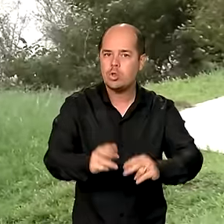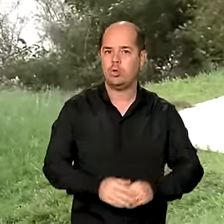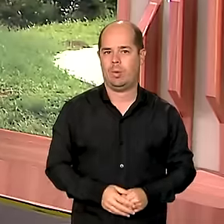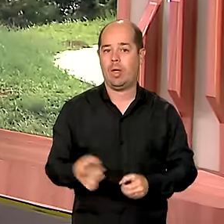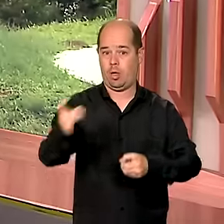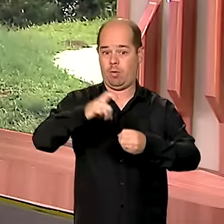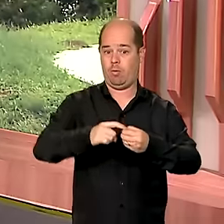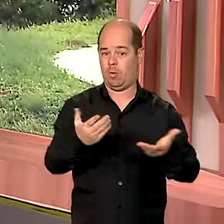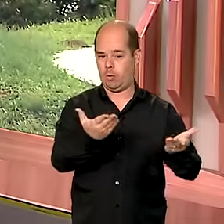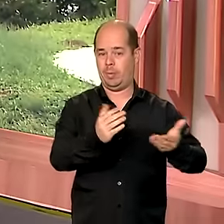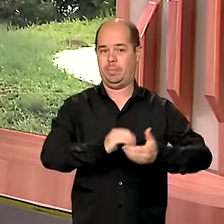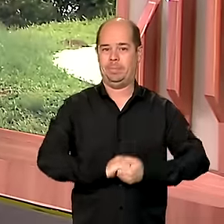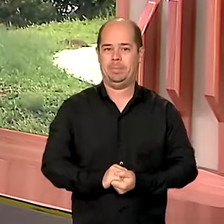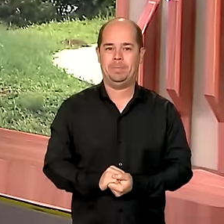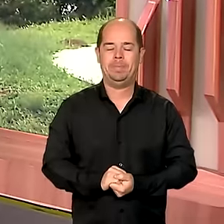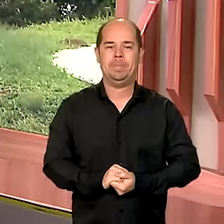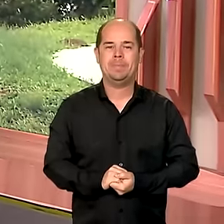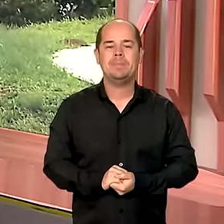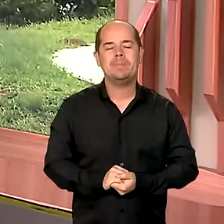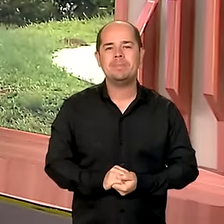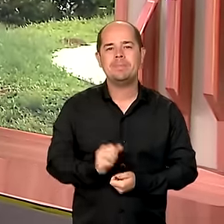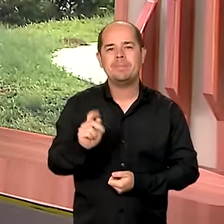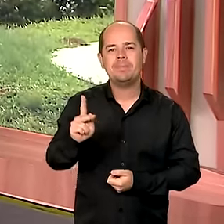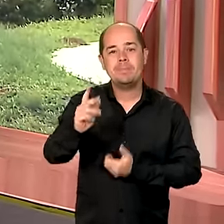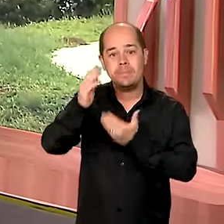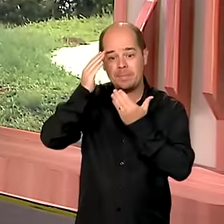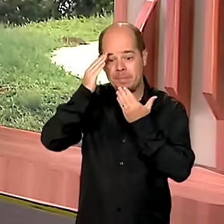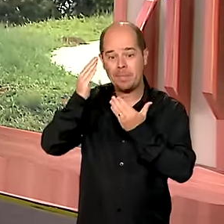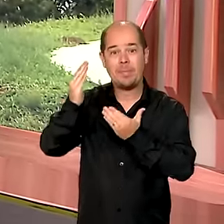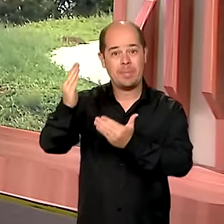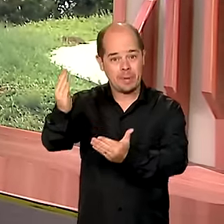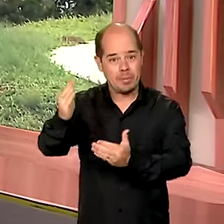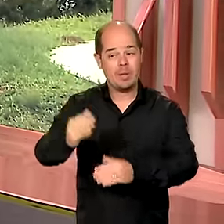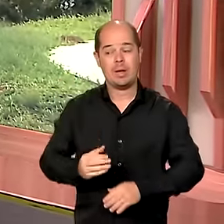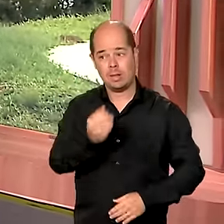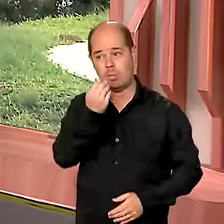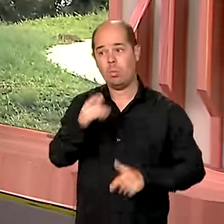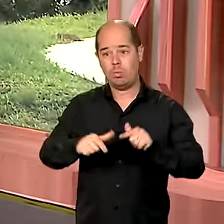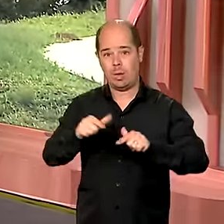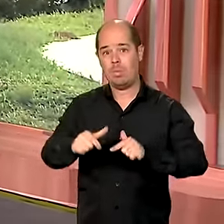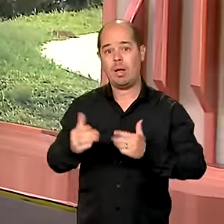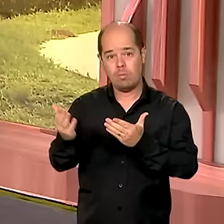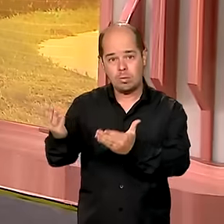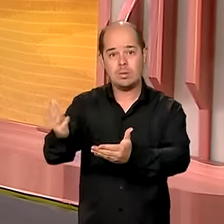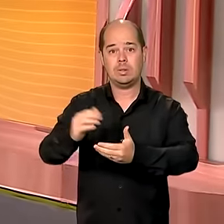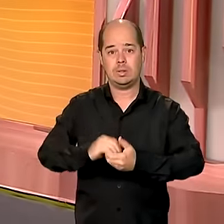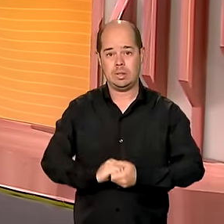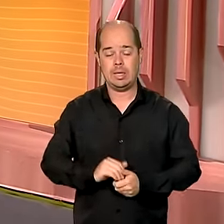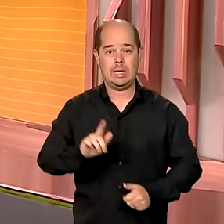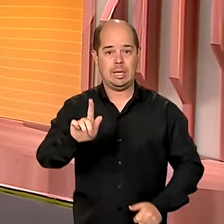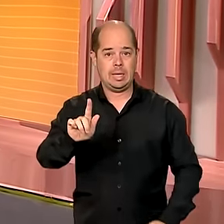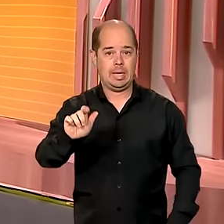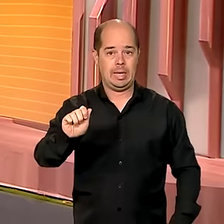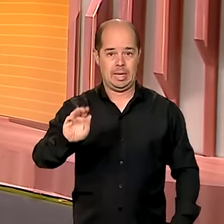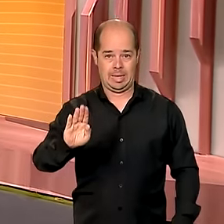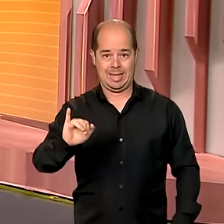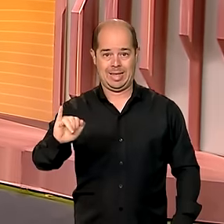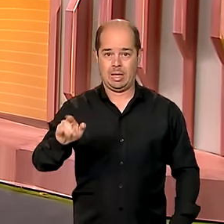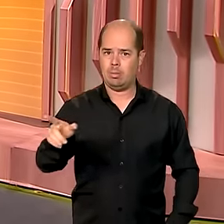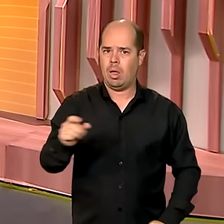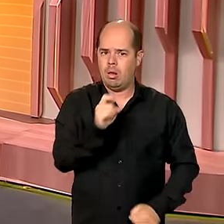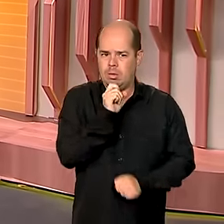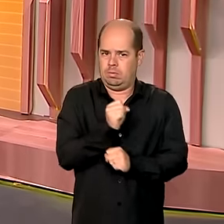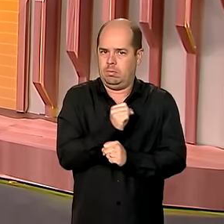Vanessa. Ok, Gabi, obrigada pelas informações. Bom trabalho para você. Você confere aí as informações de Gabriela Noronha enfrentando